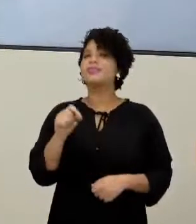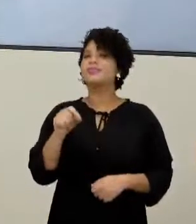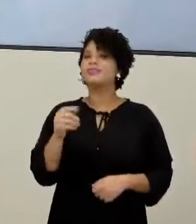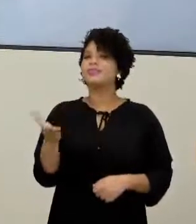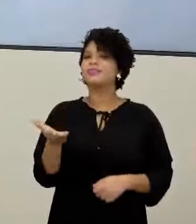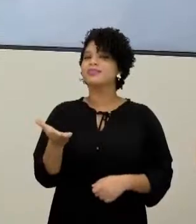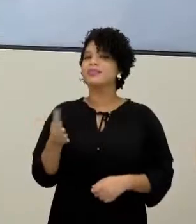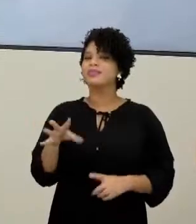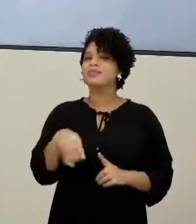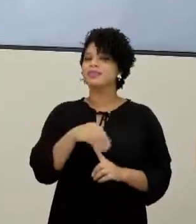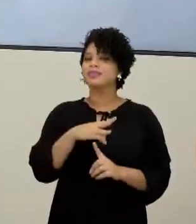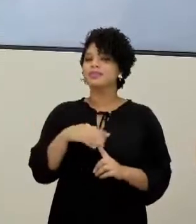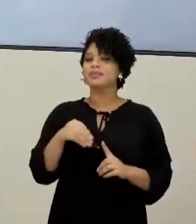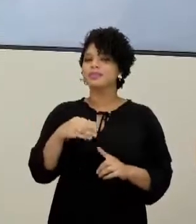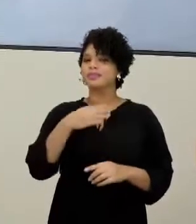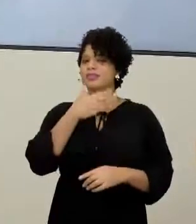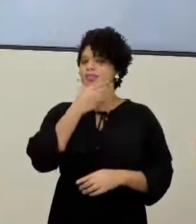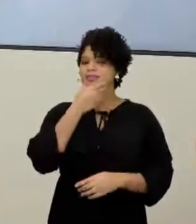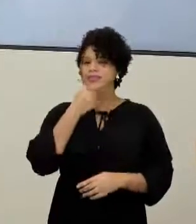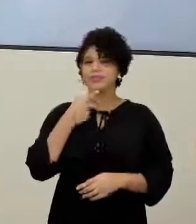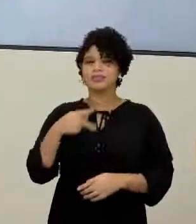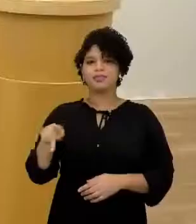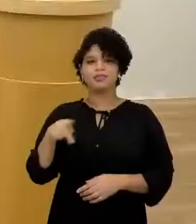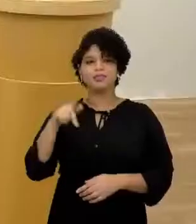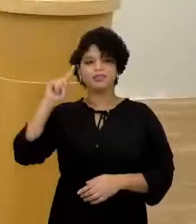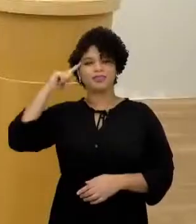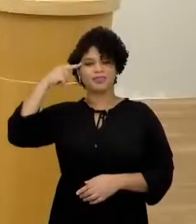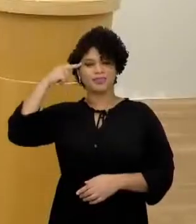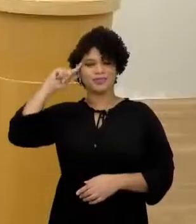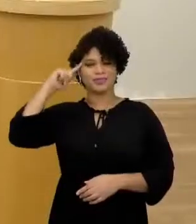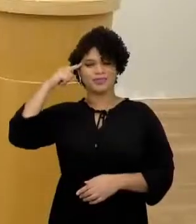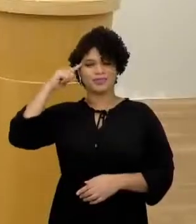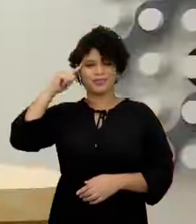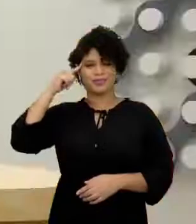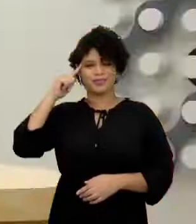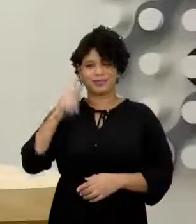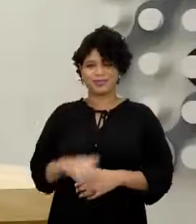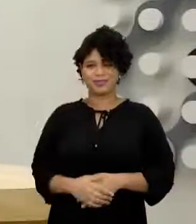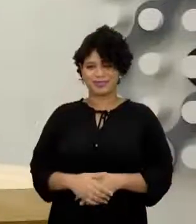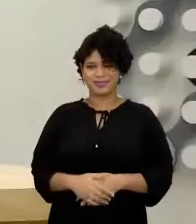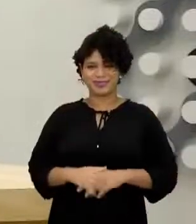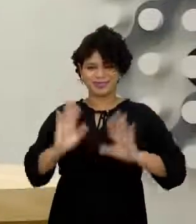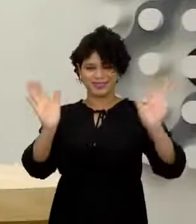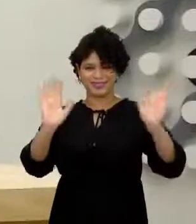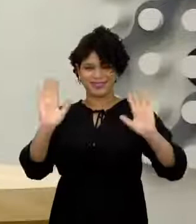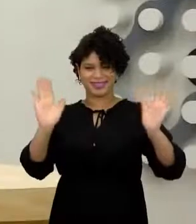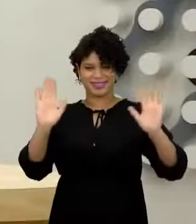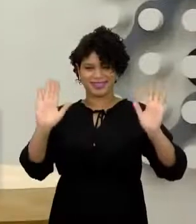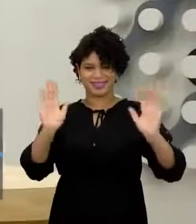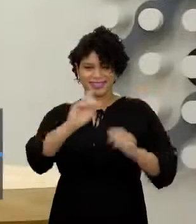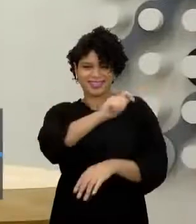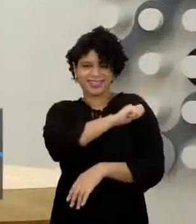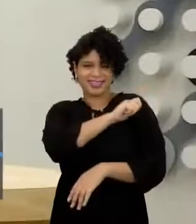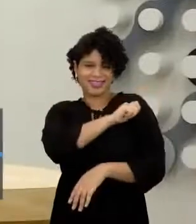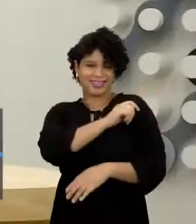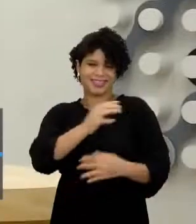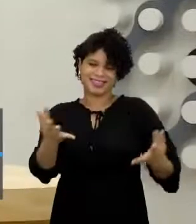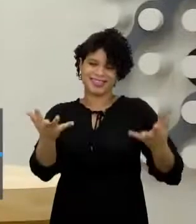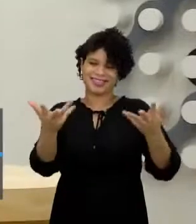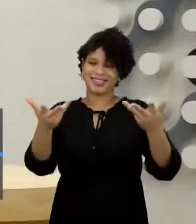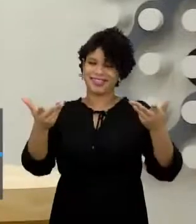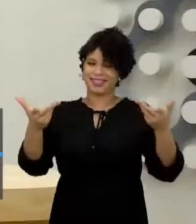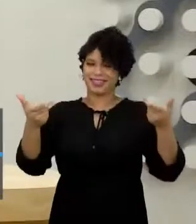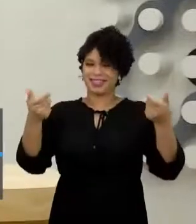todas as magias do planeta, o professor Giba, fala Giba! Fala meus alunos queridos